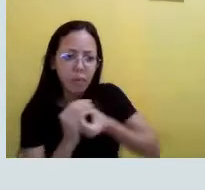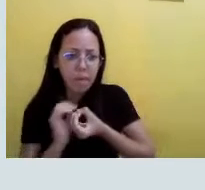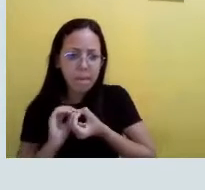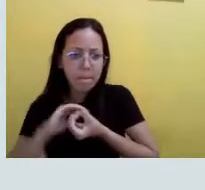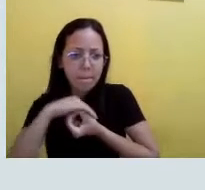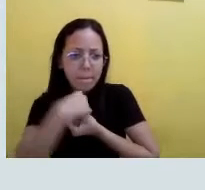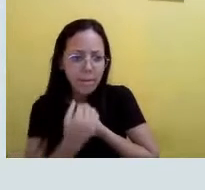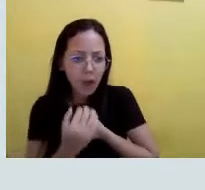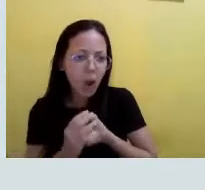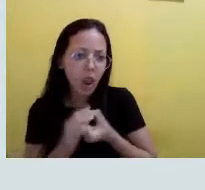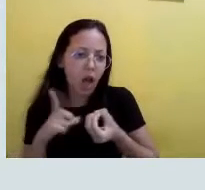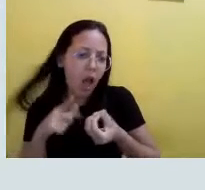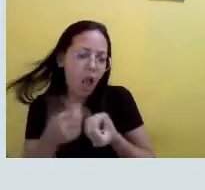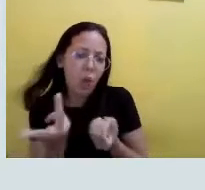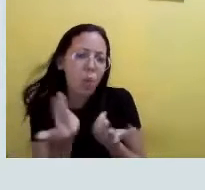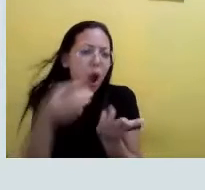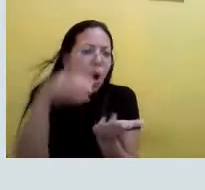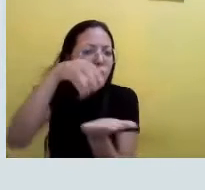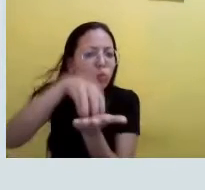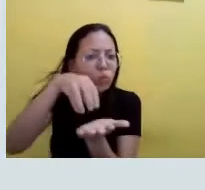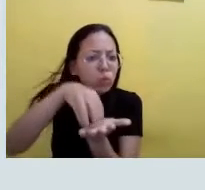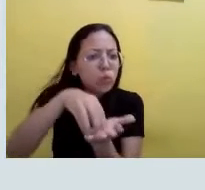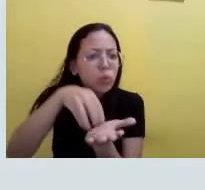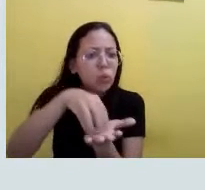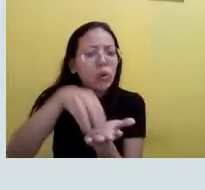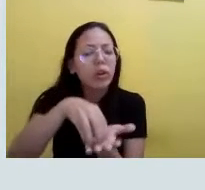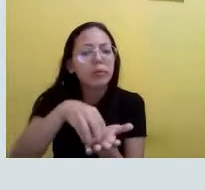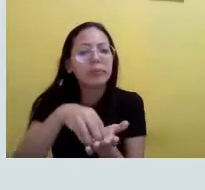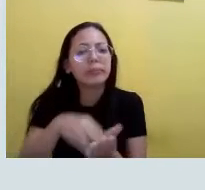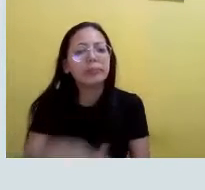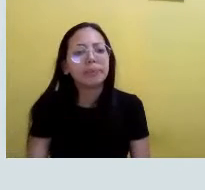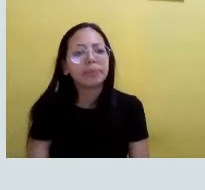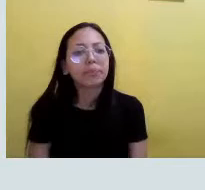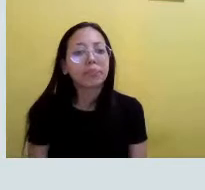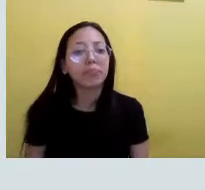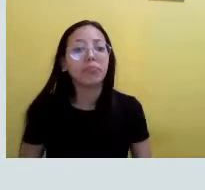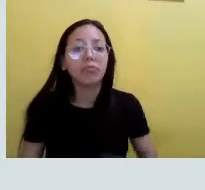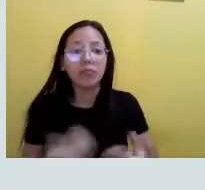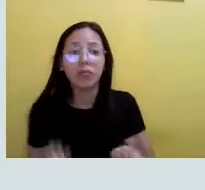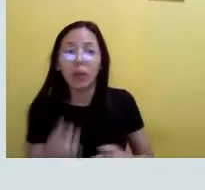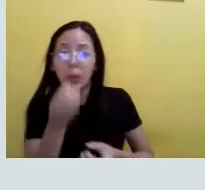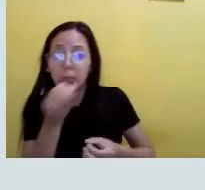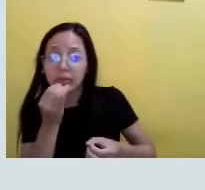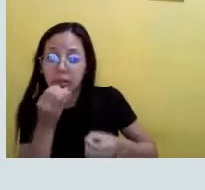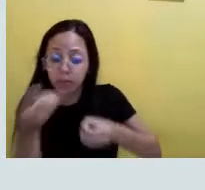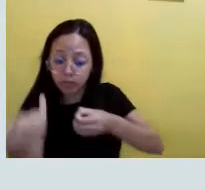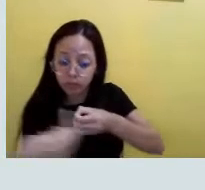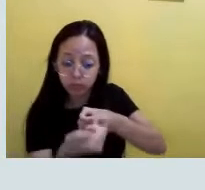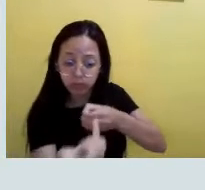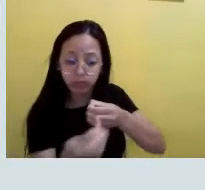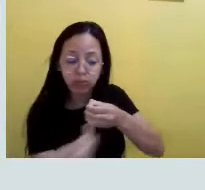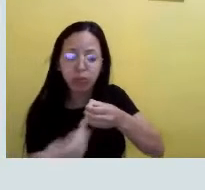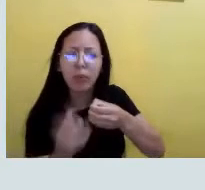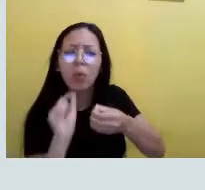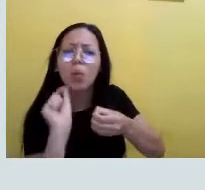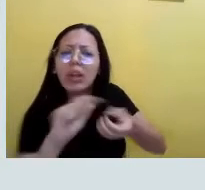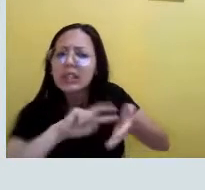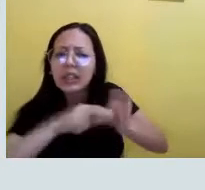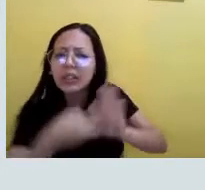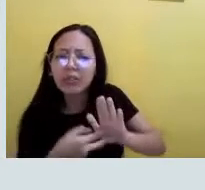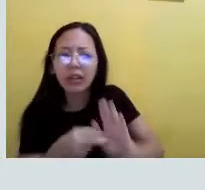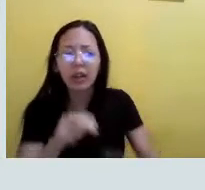agregado também de informações ali. E essas informações, elas vão ser o quê? Prótons e nêutrons,